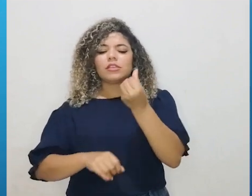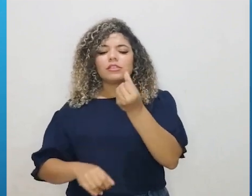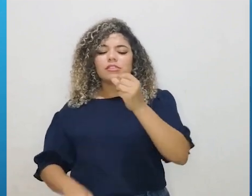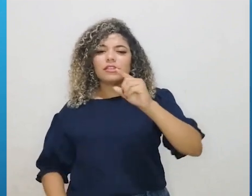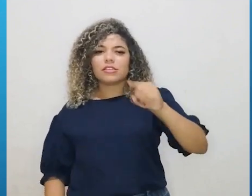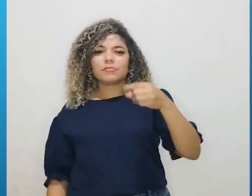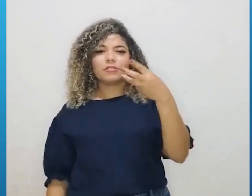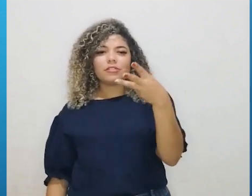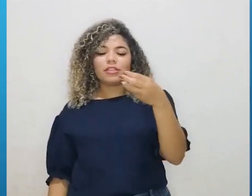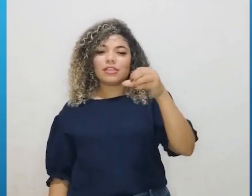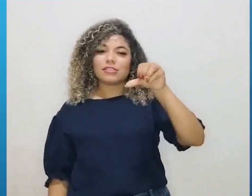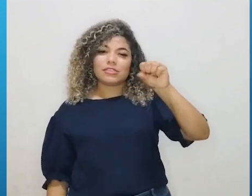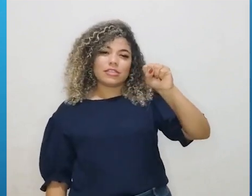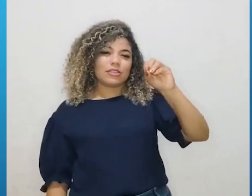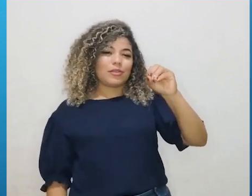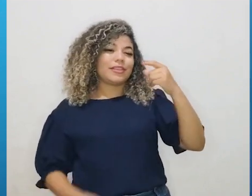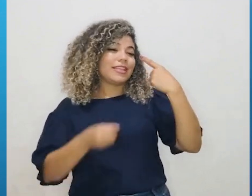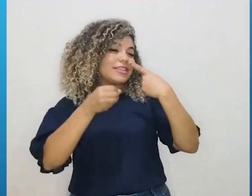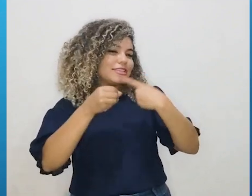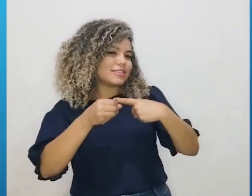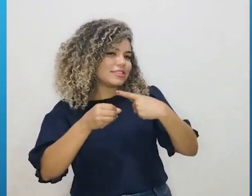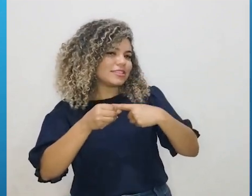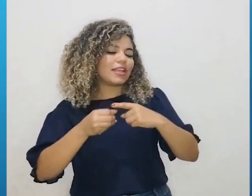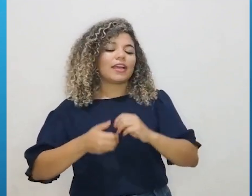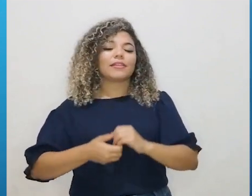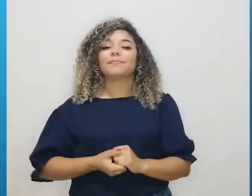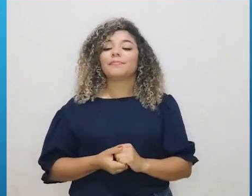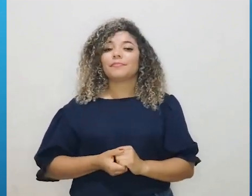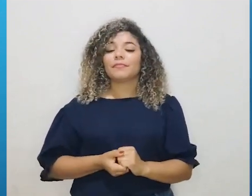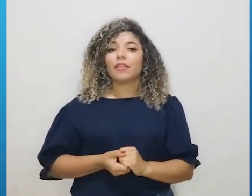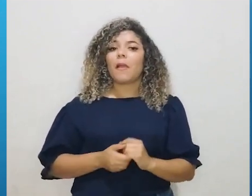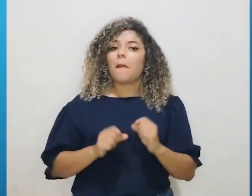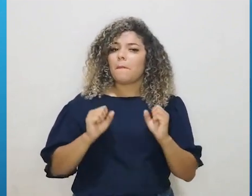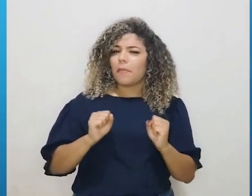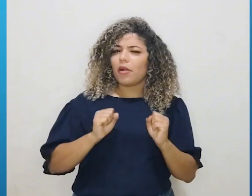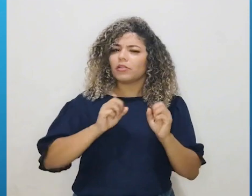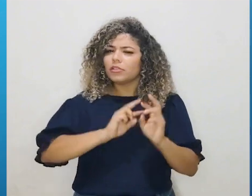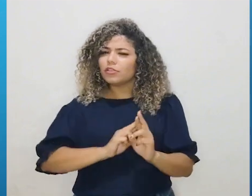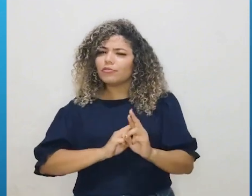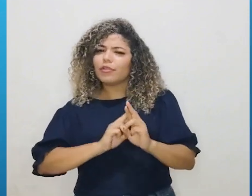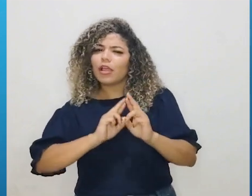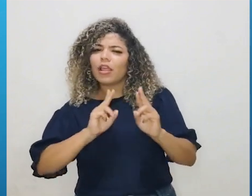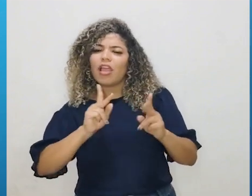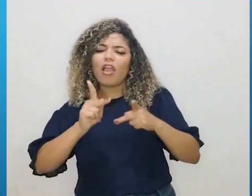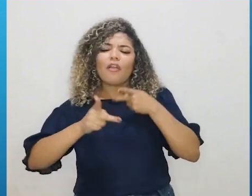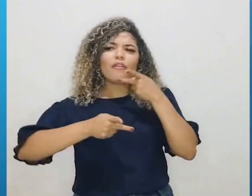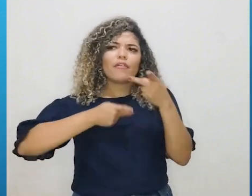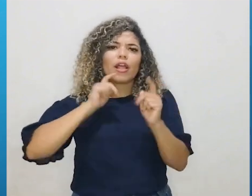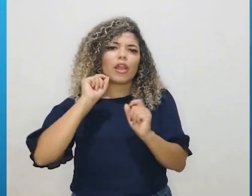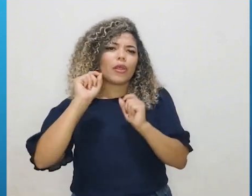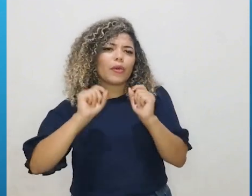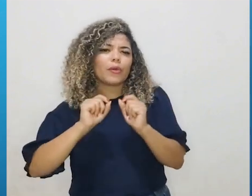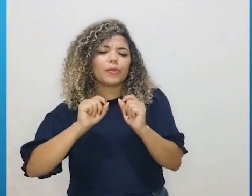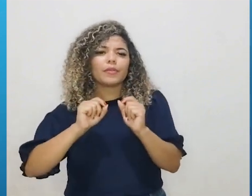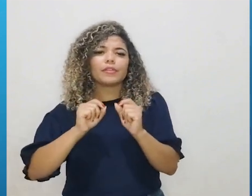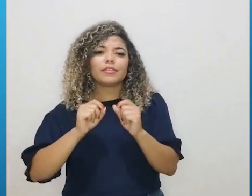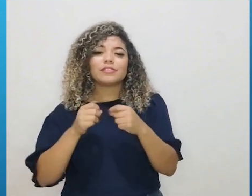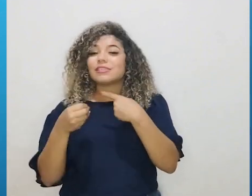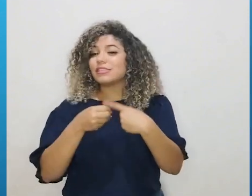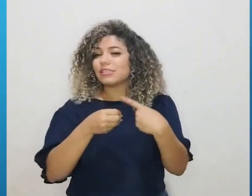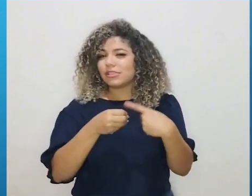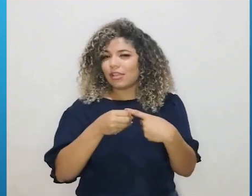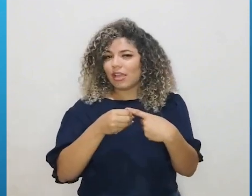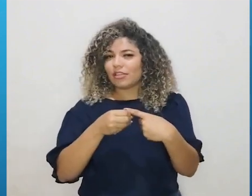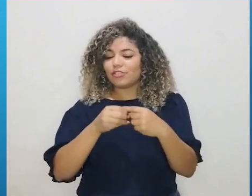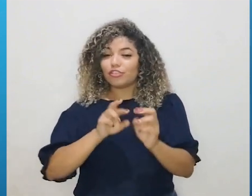.380 cidades. Tem aí uma pequena diferença quando a gente pega as definições de cidade